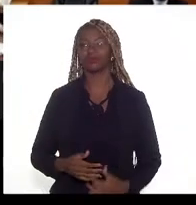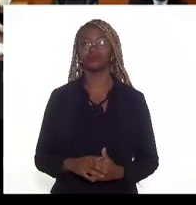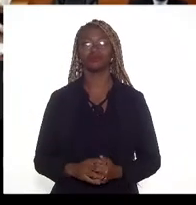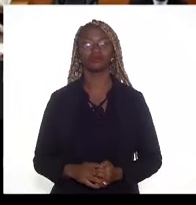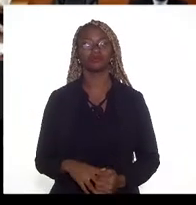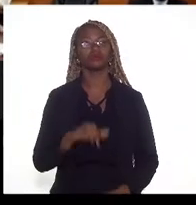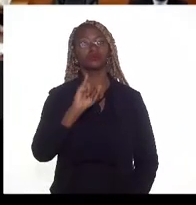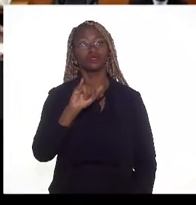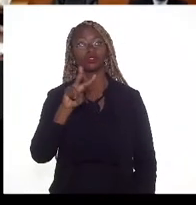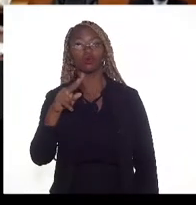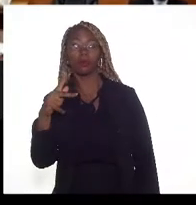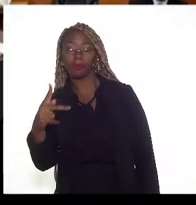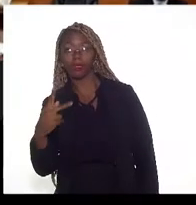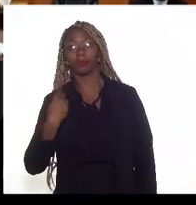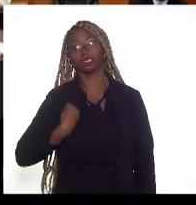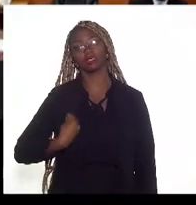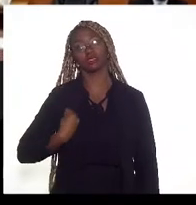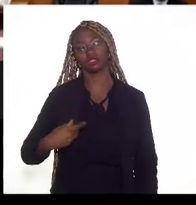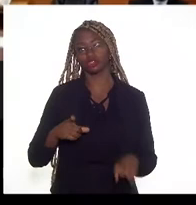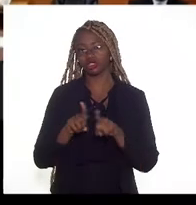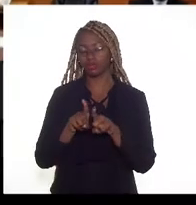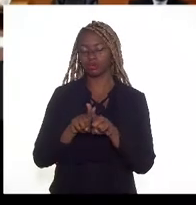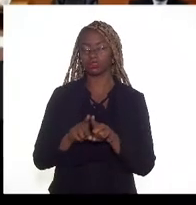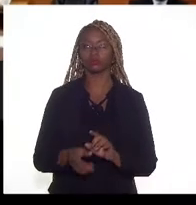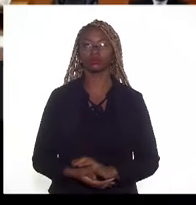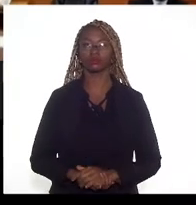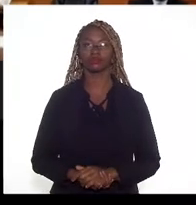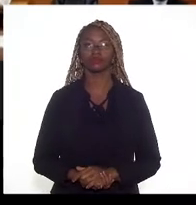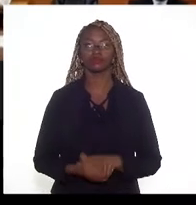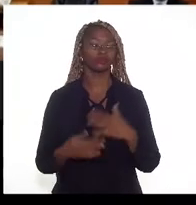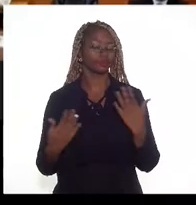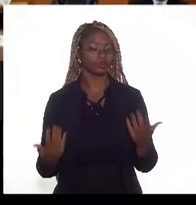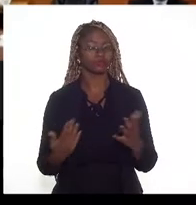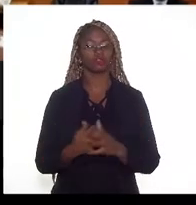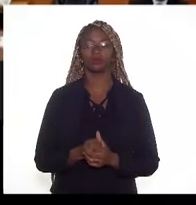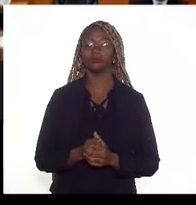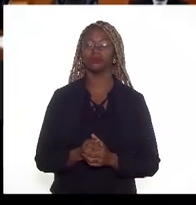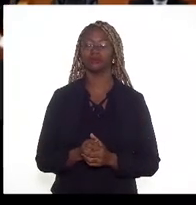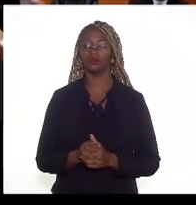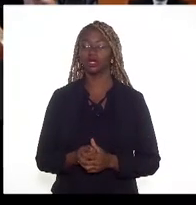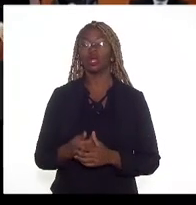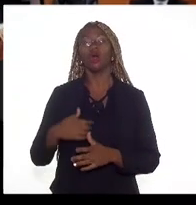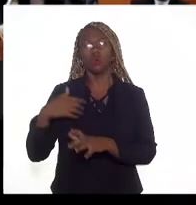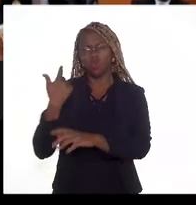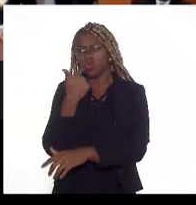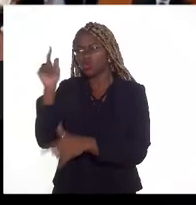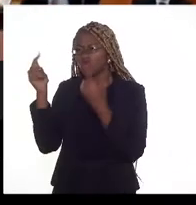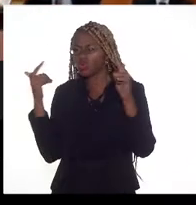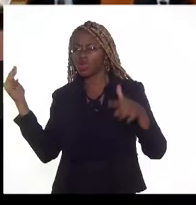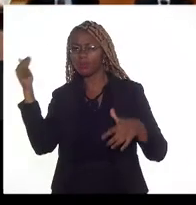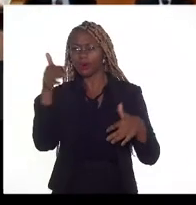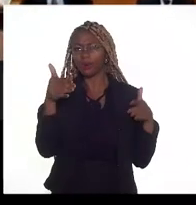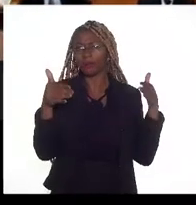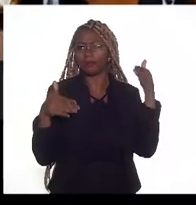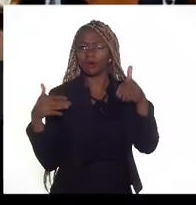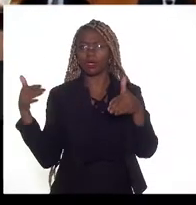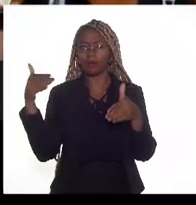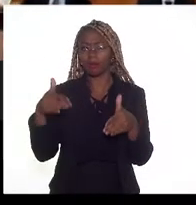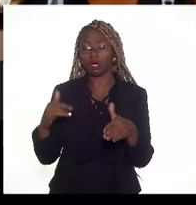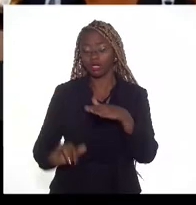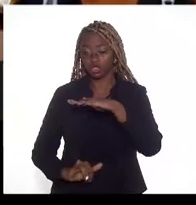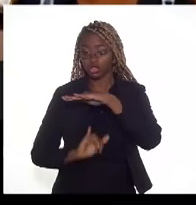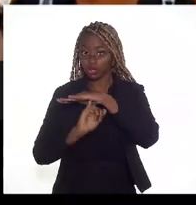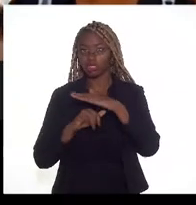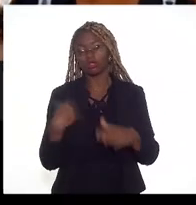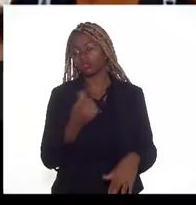IBP, presente, também. Bom, e à medida que outros entrarem, institucionalmente, a gente